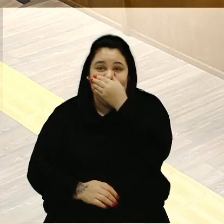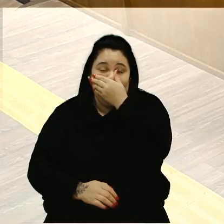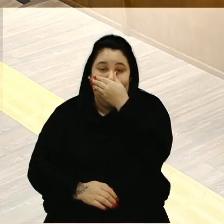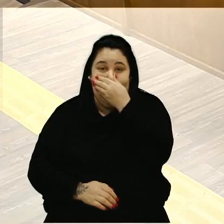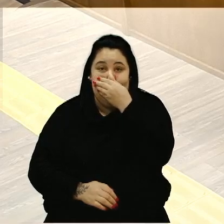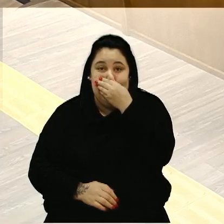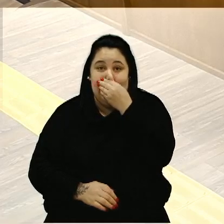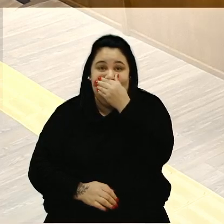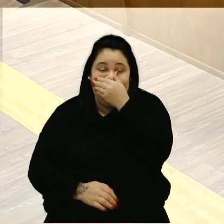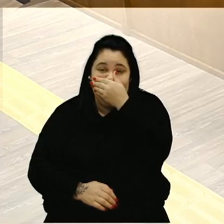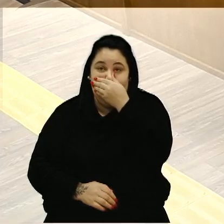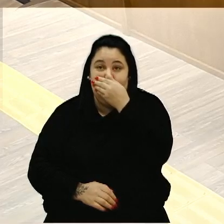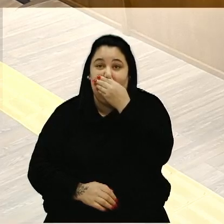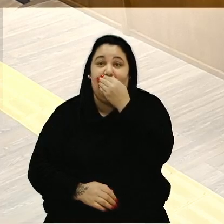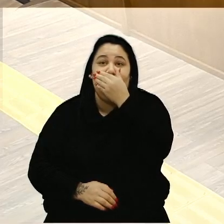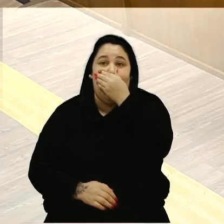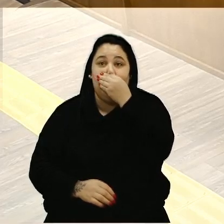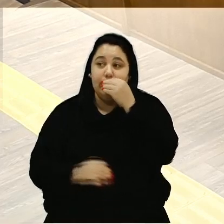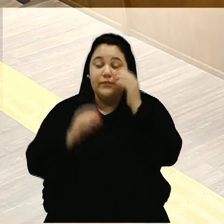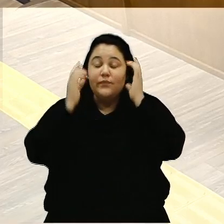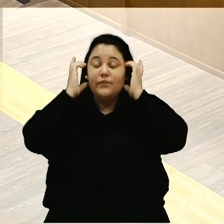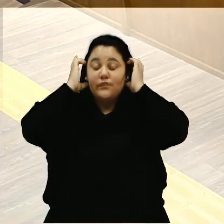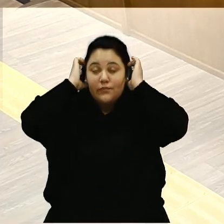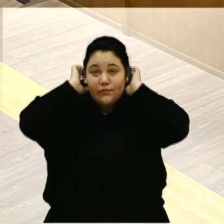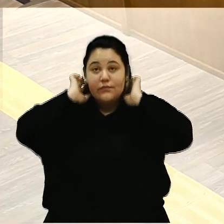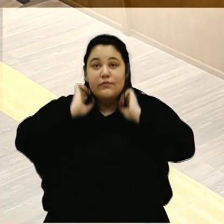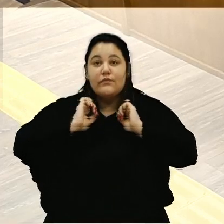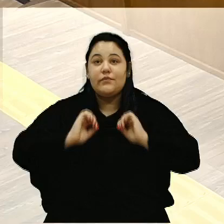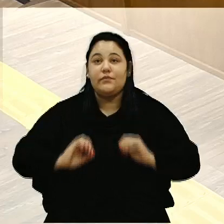Eu passo os trabalhos aqui para o nosso primeiro vice-presidente.